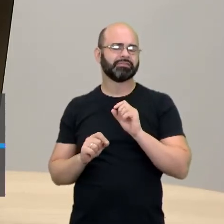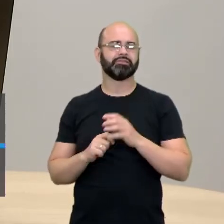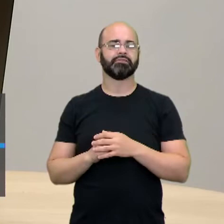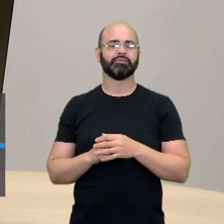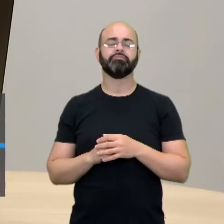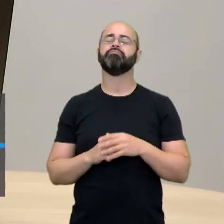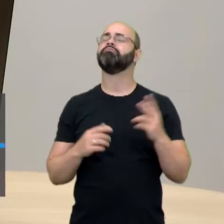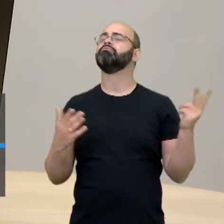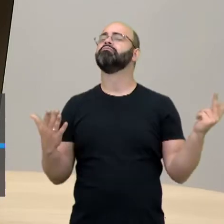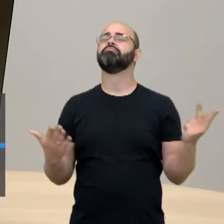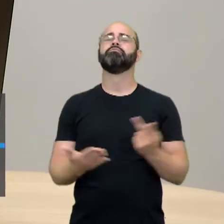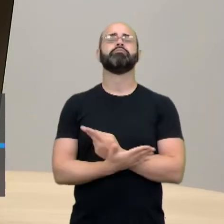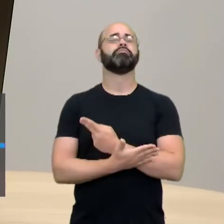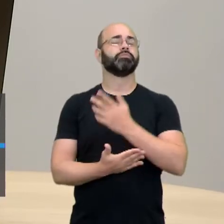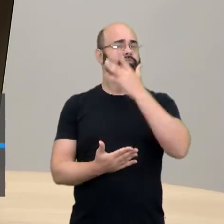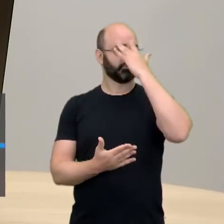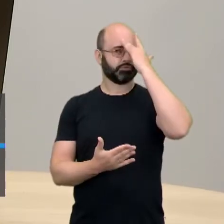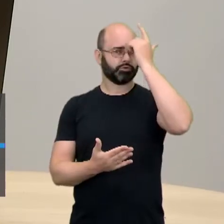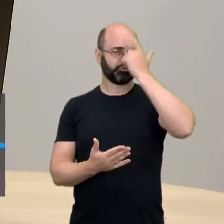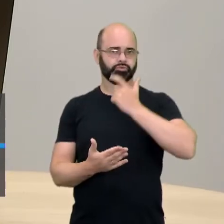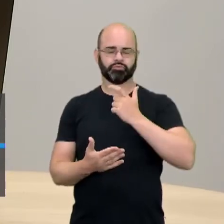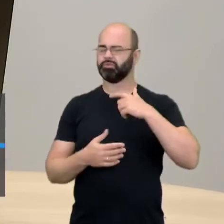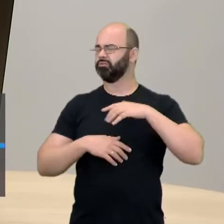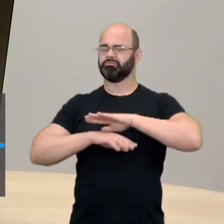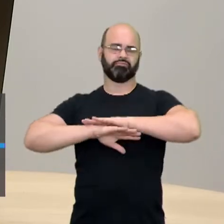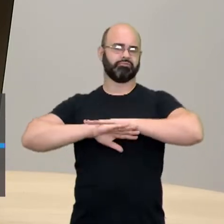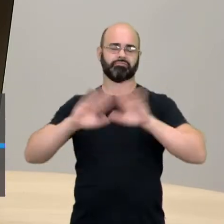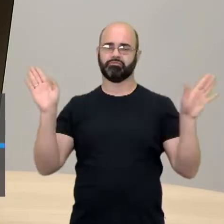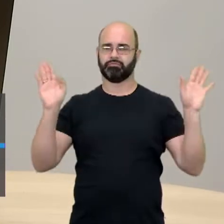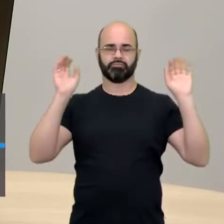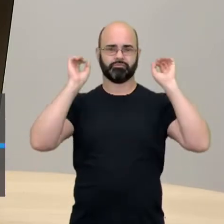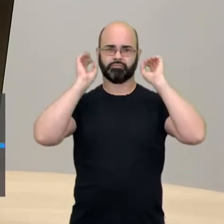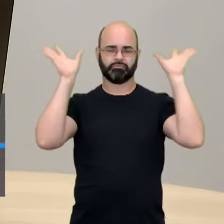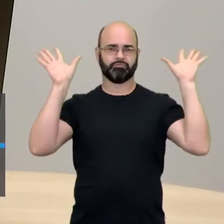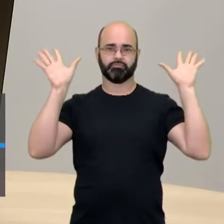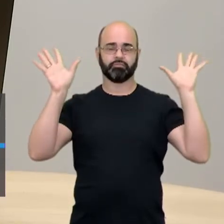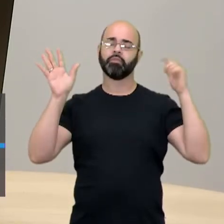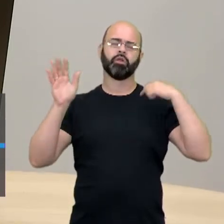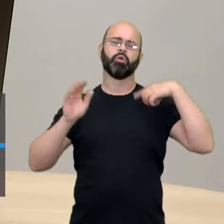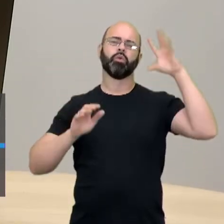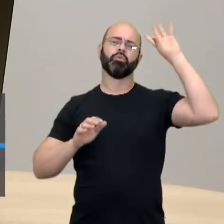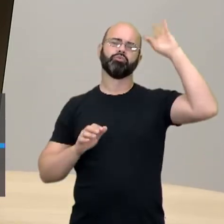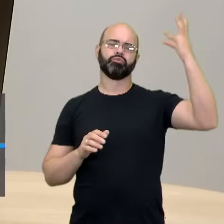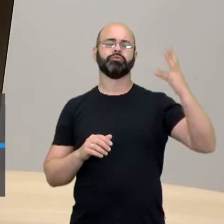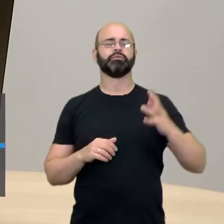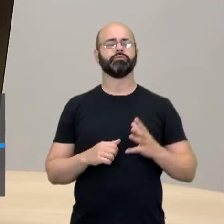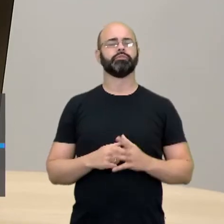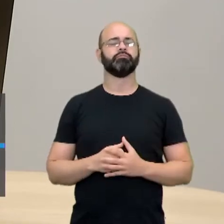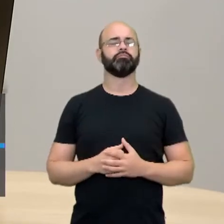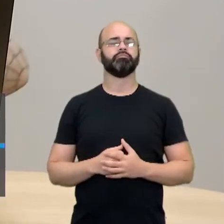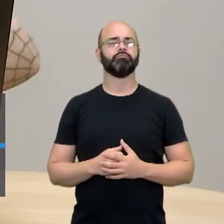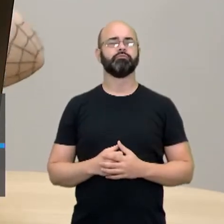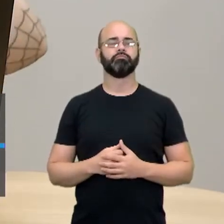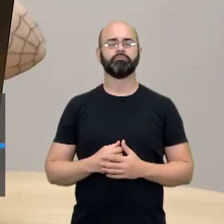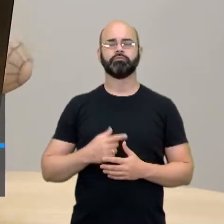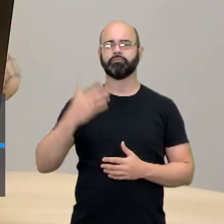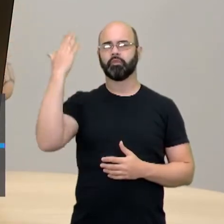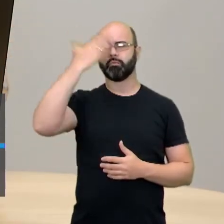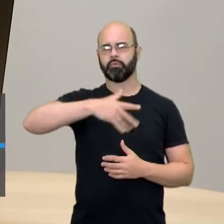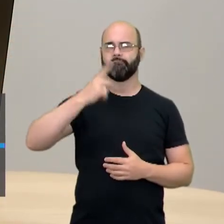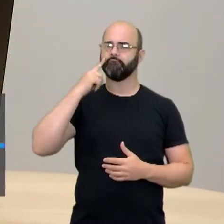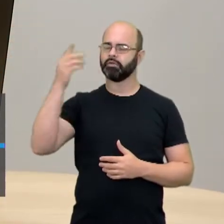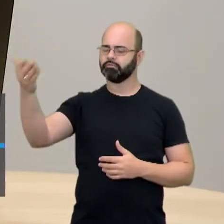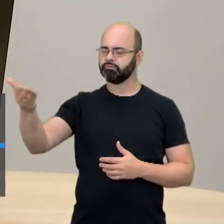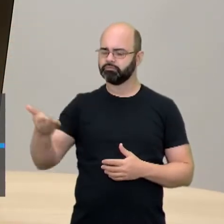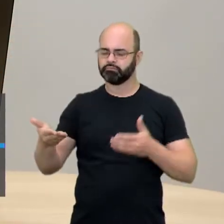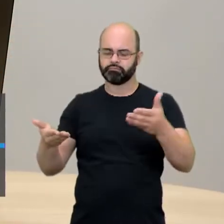dado momento em que o investigador ele fala, chega disso agora, eu vou resolver. E aí ele reúne todas as provas que ele tem e ele dispõe.